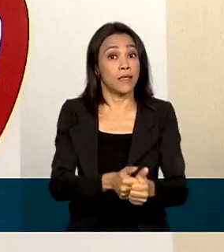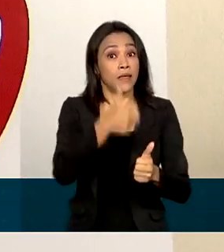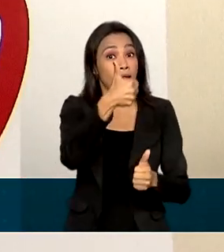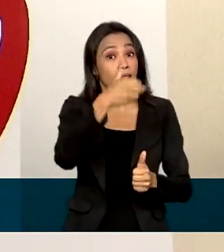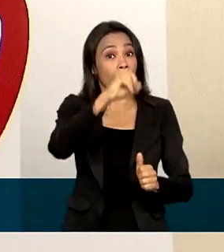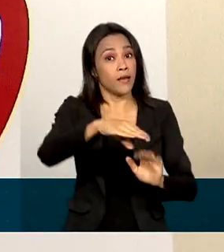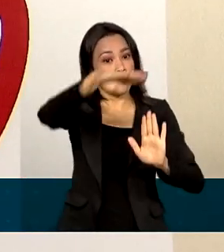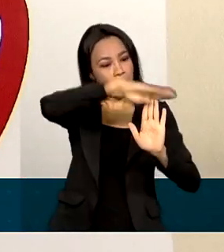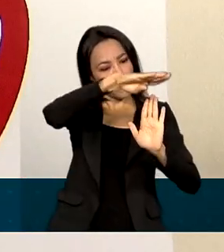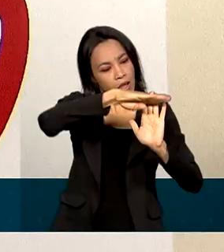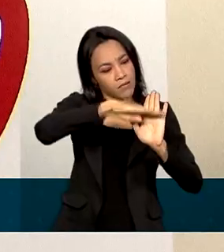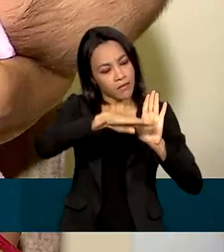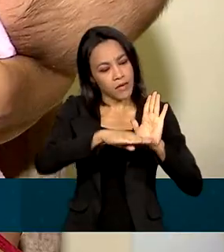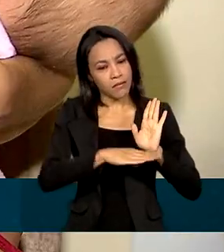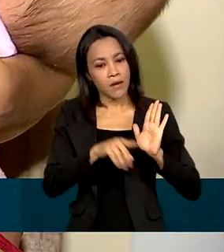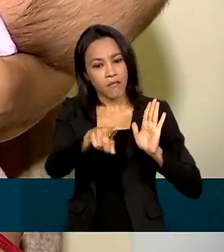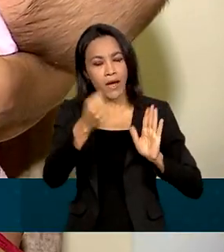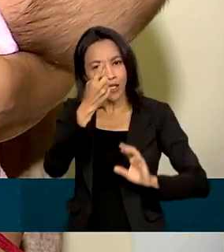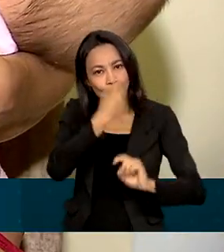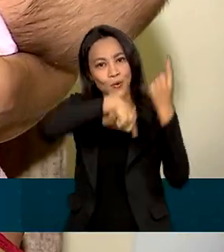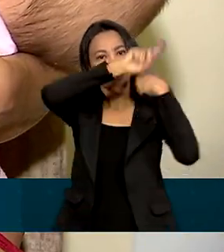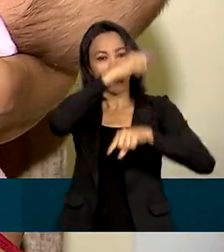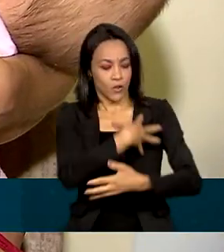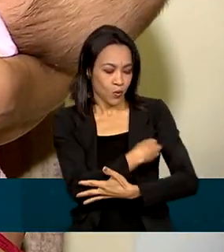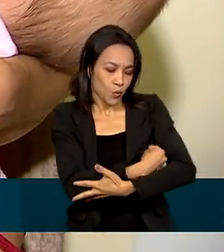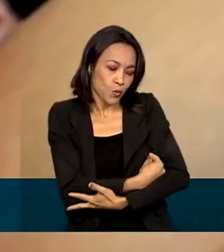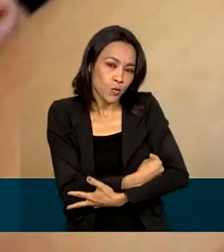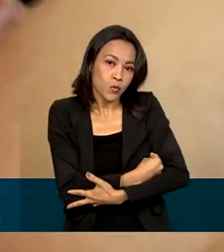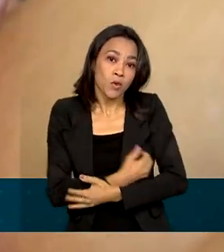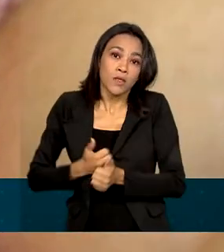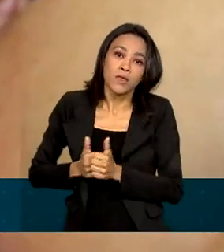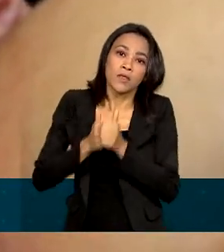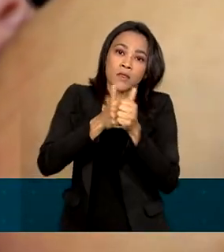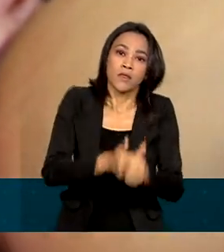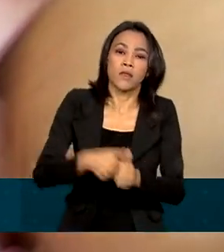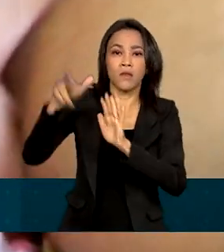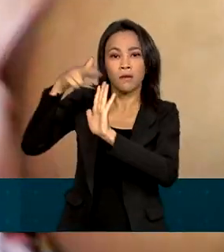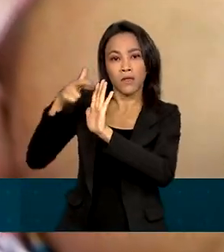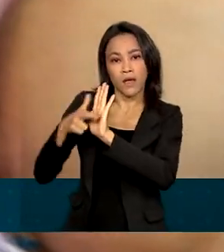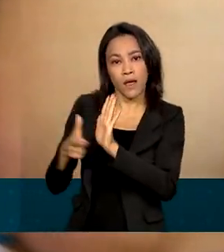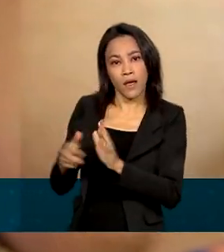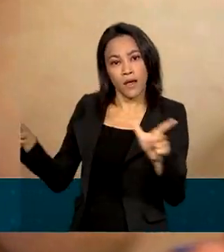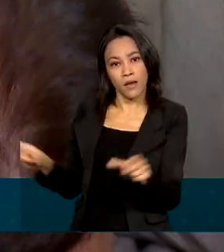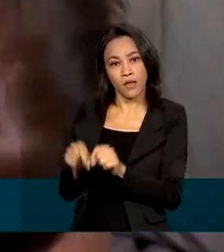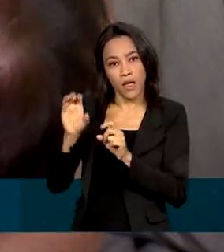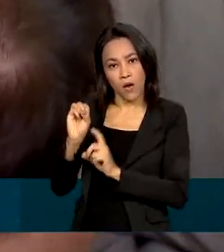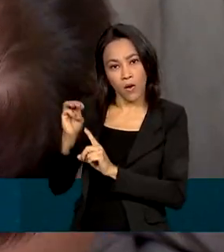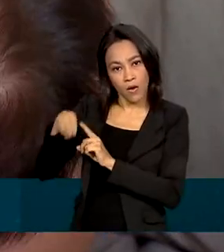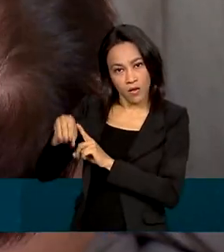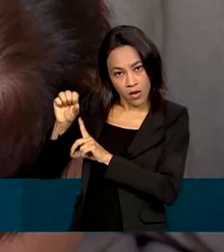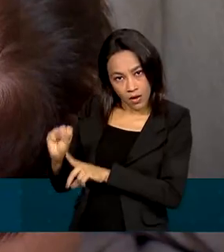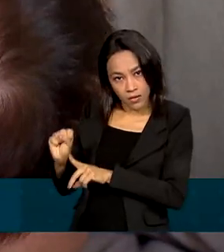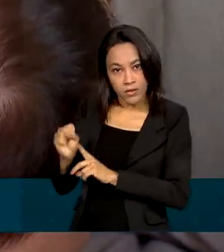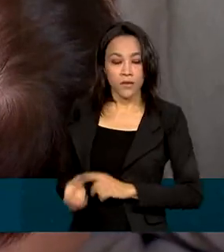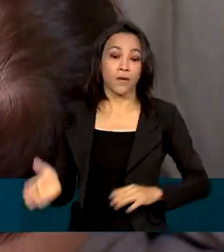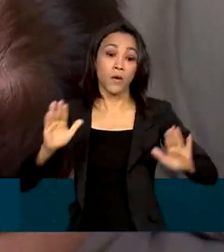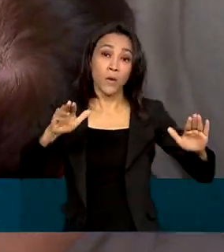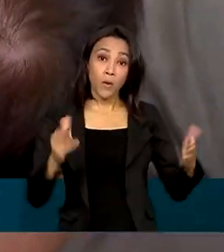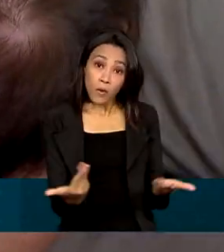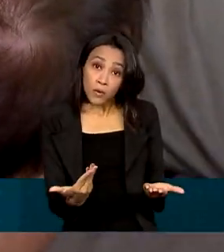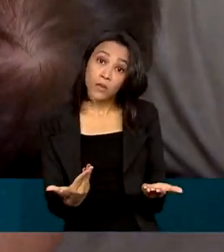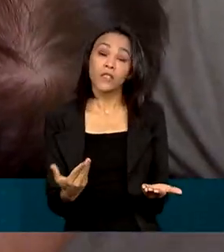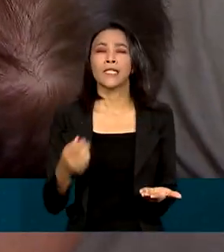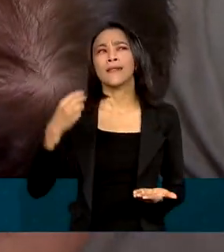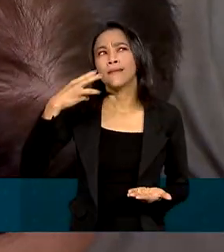sucesso do leitamento materno, de acordo com as regras da Organização Mundial da Saúde. Atualmente,